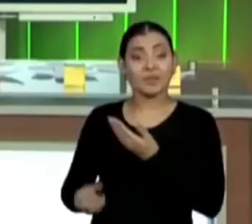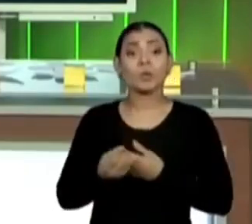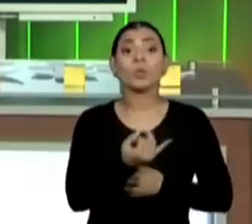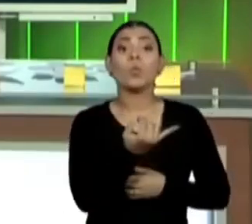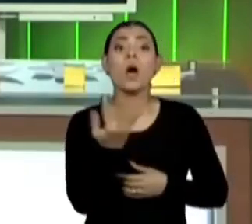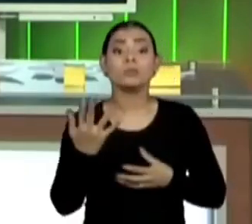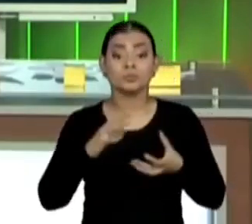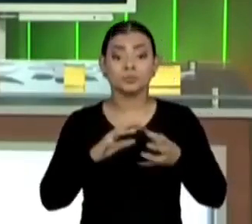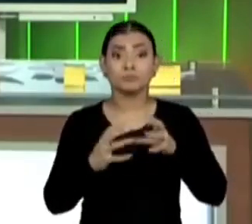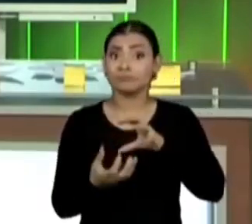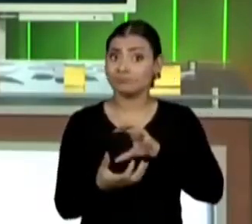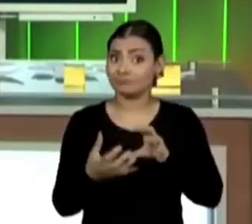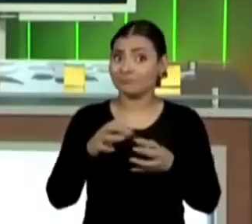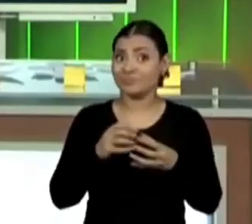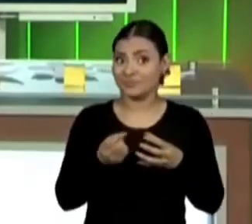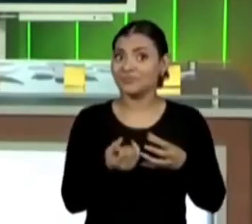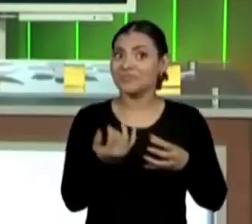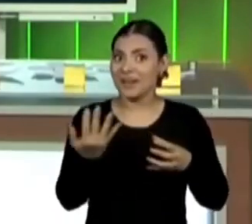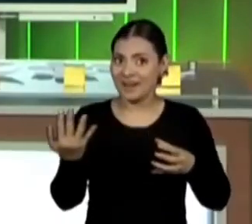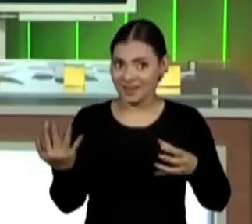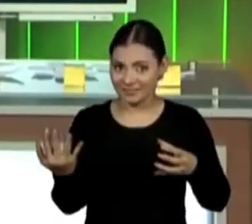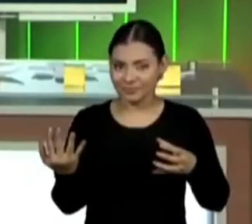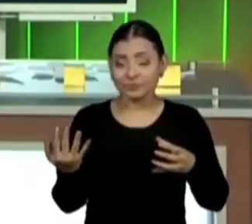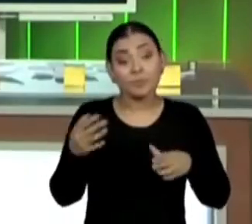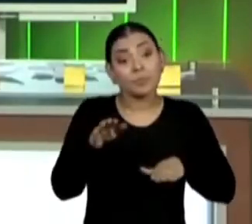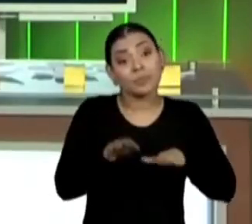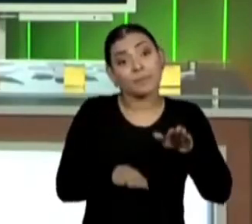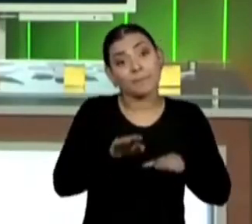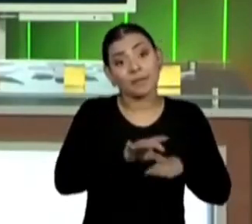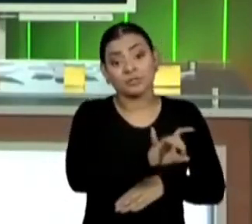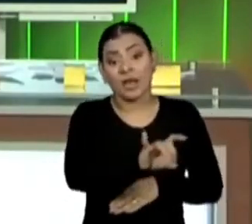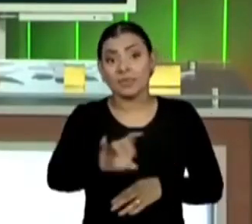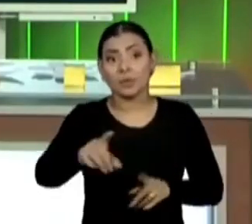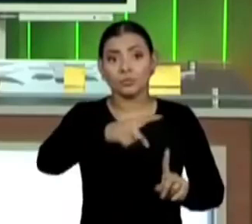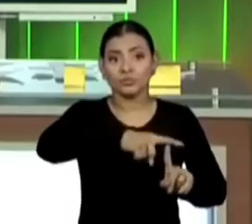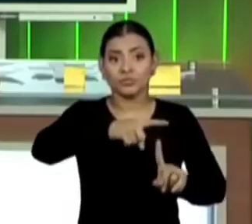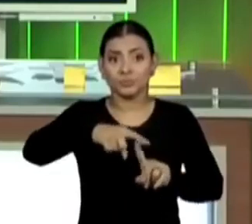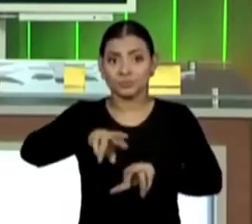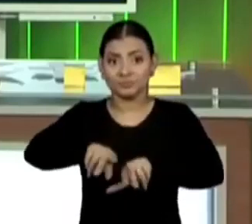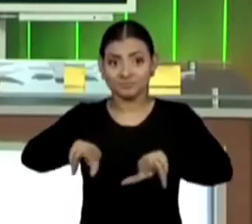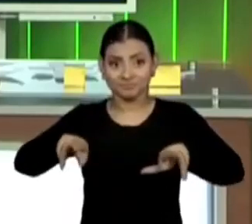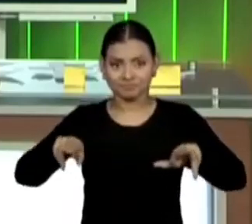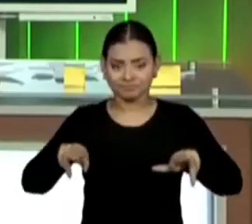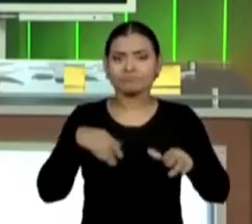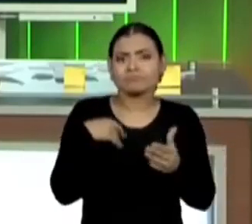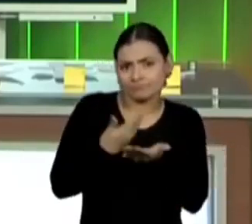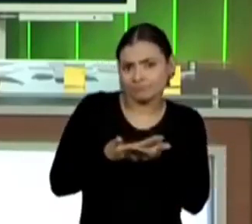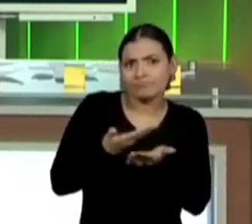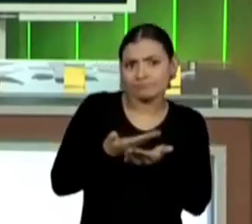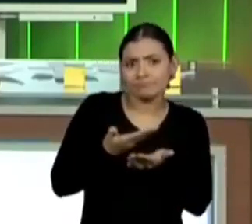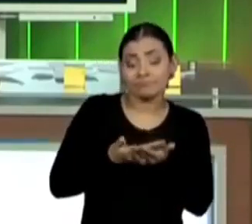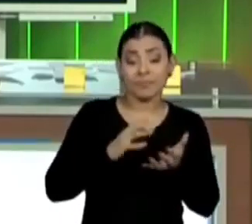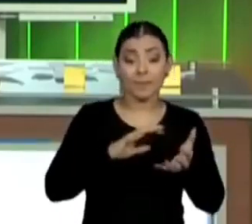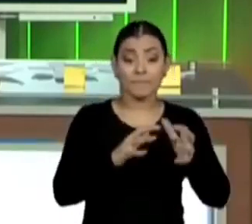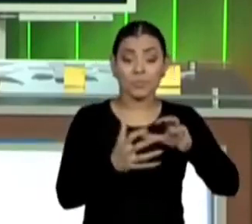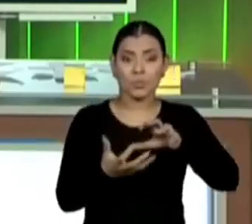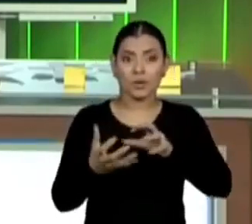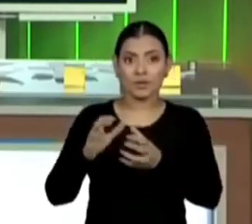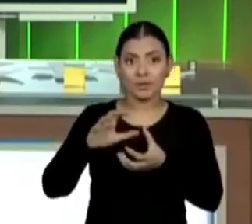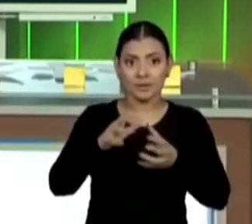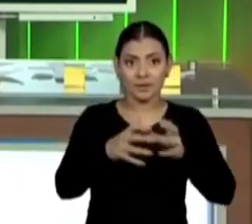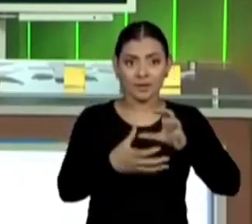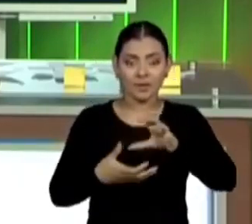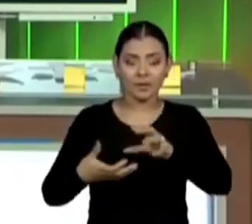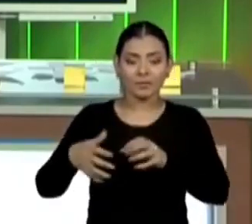lados? Alguns, não é? Isso pode variar. Nós vamos estudar alguns polígonos, algumas